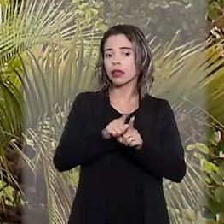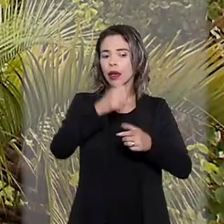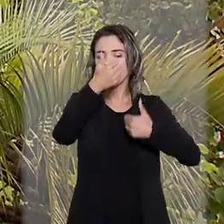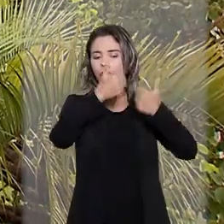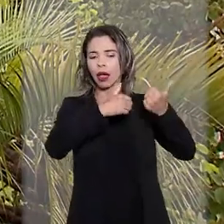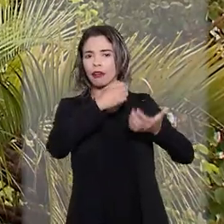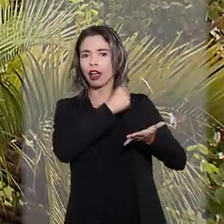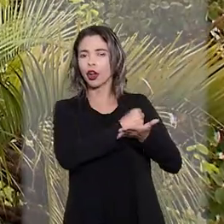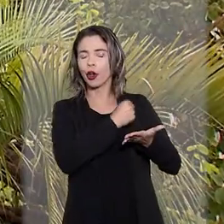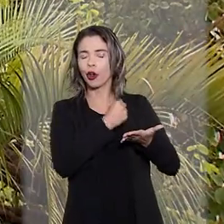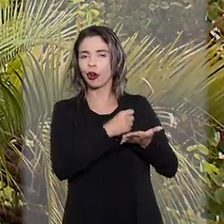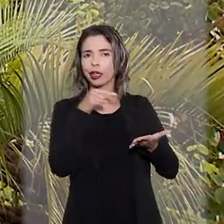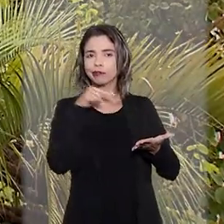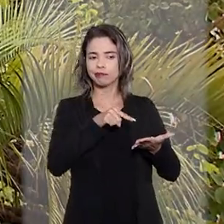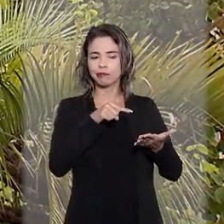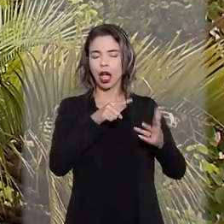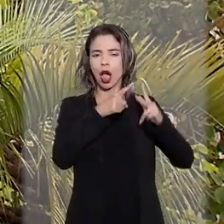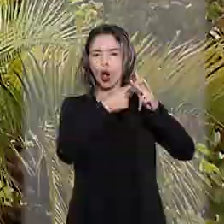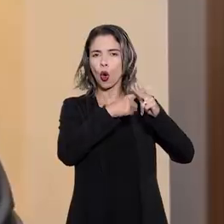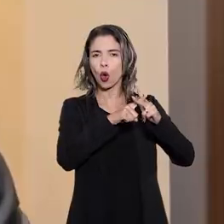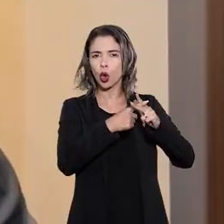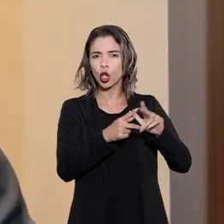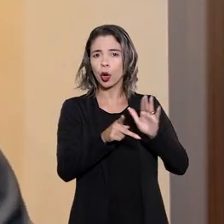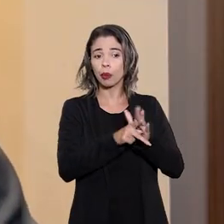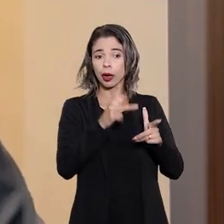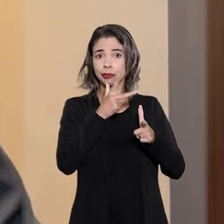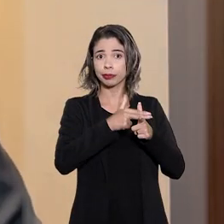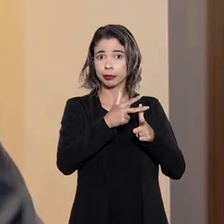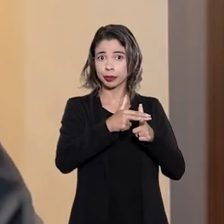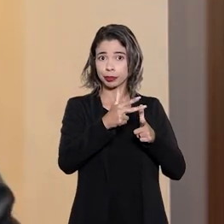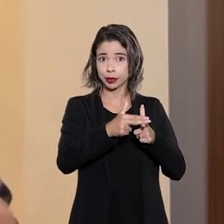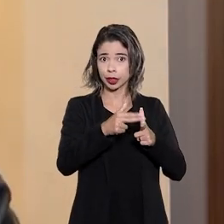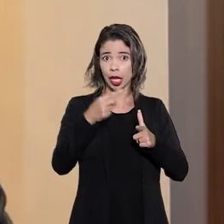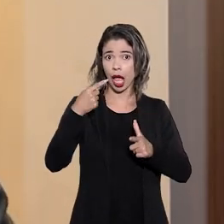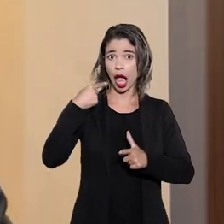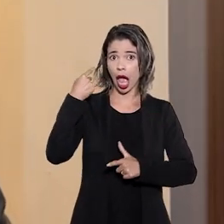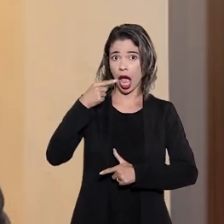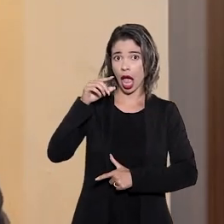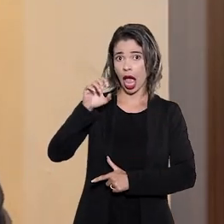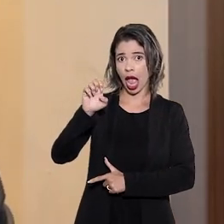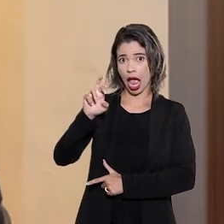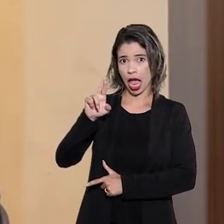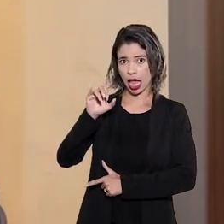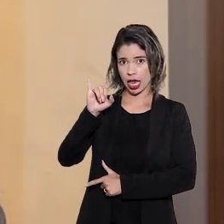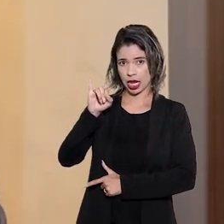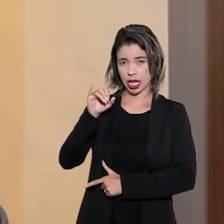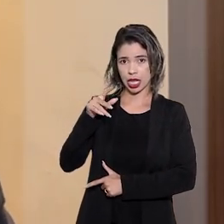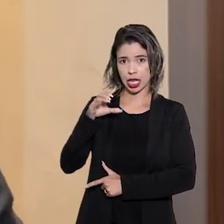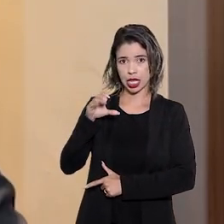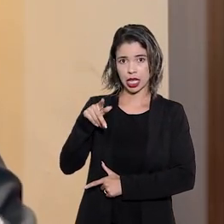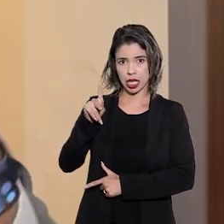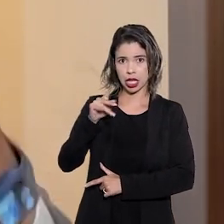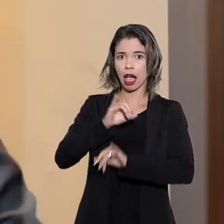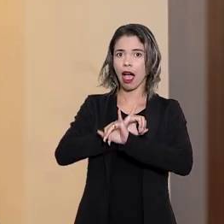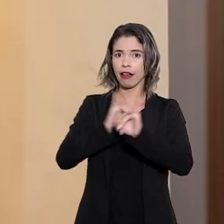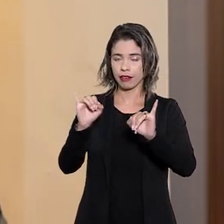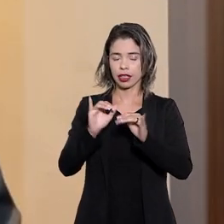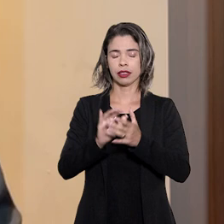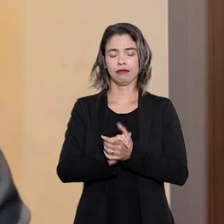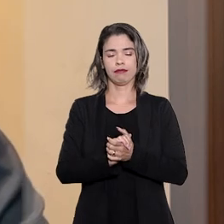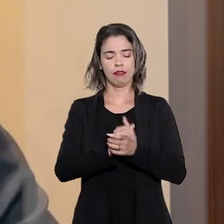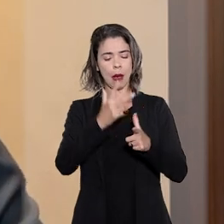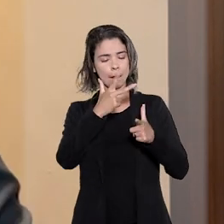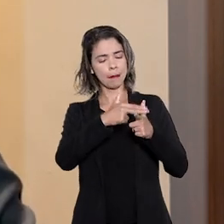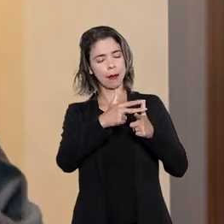como a correção que será aplicada no parcelamento. É o que alerta o advogado Eric Avelar. O pagamento, parcelamento,